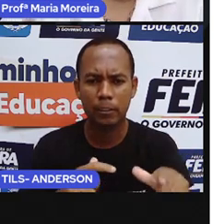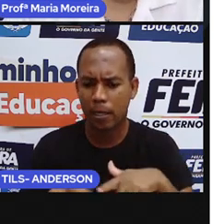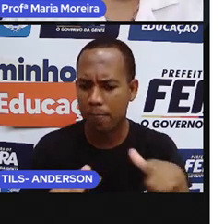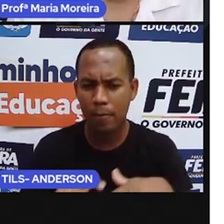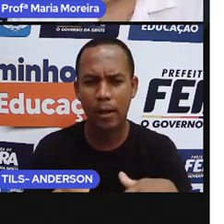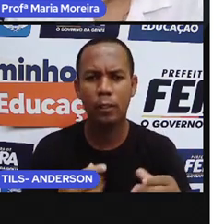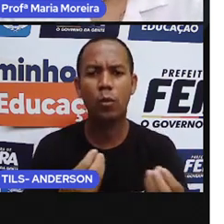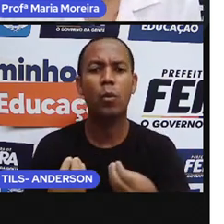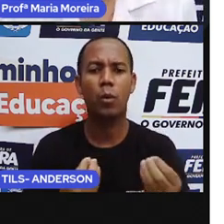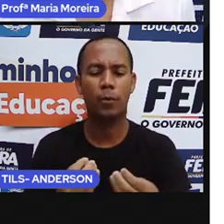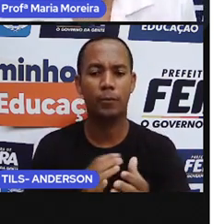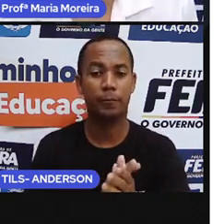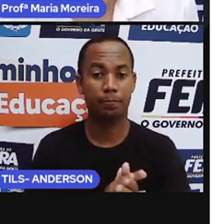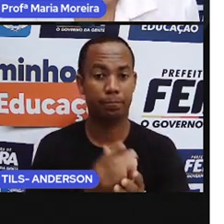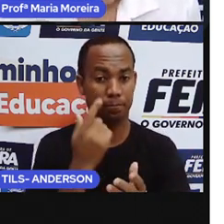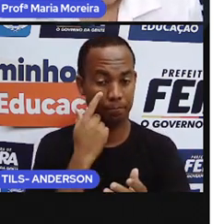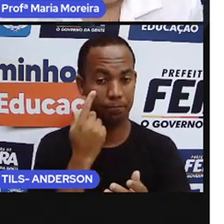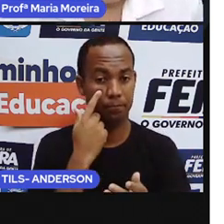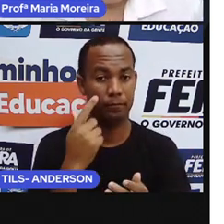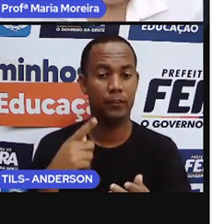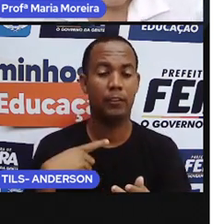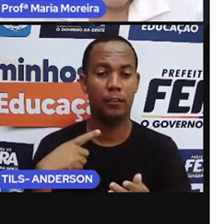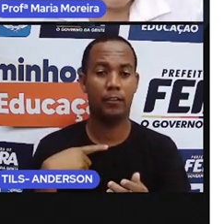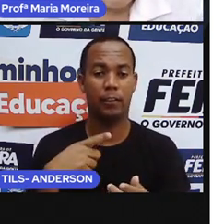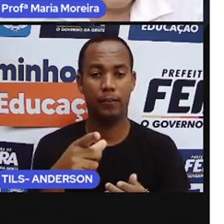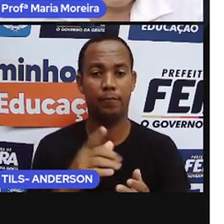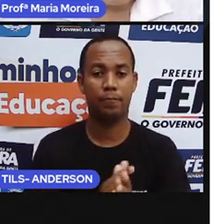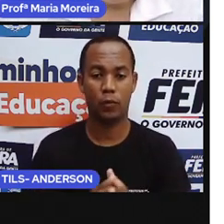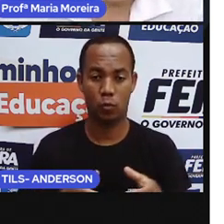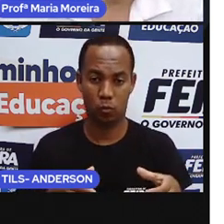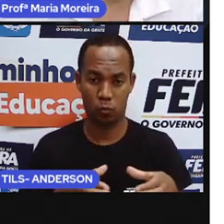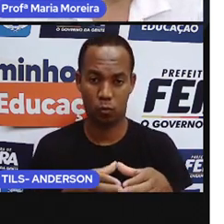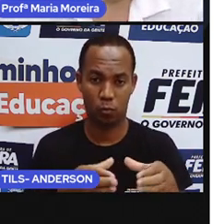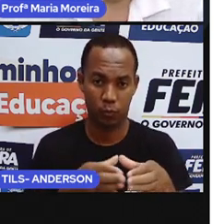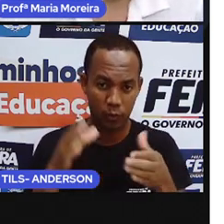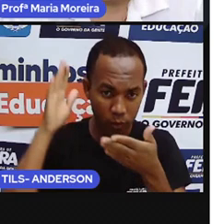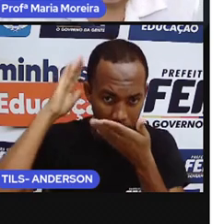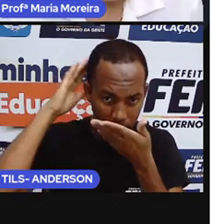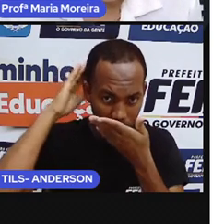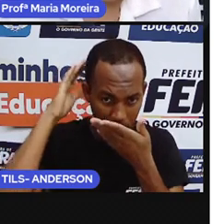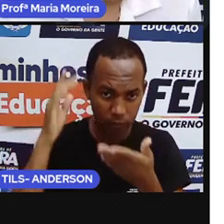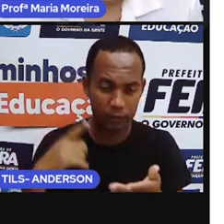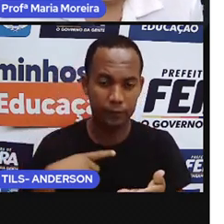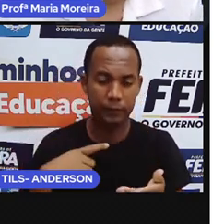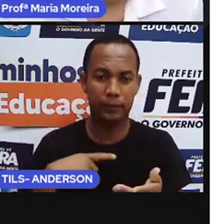gente? Inclusive nas aldeias indígenas. Vamos lá.